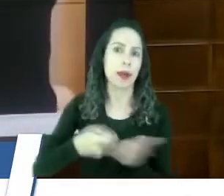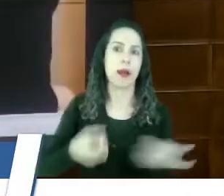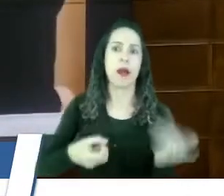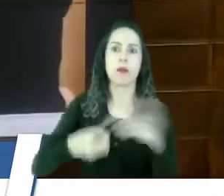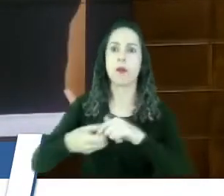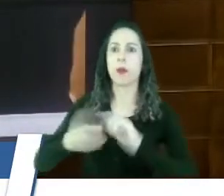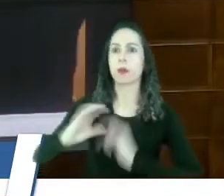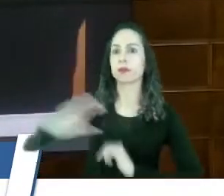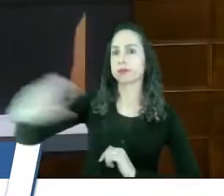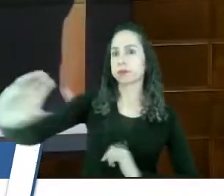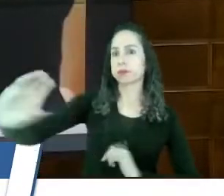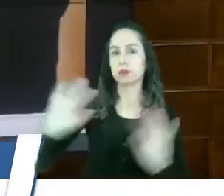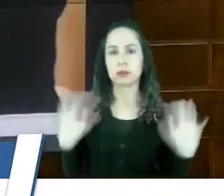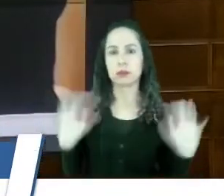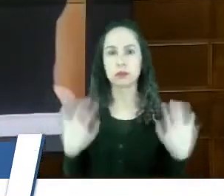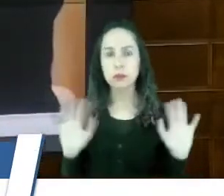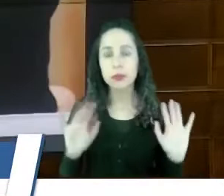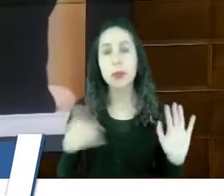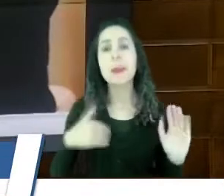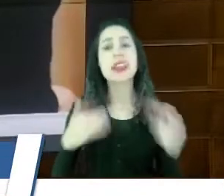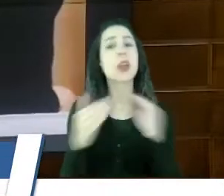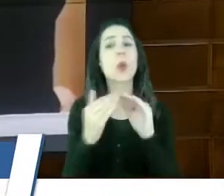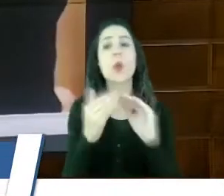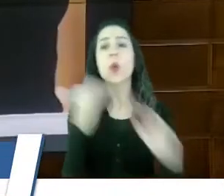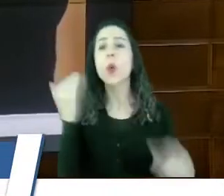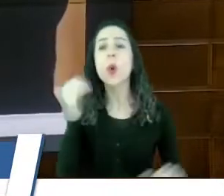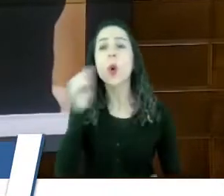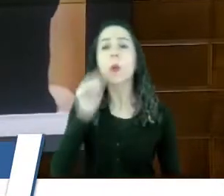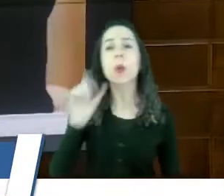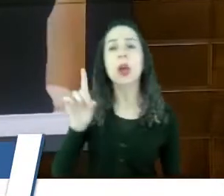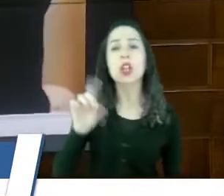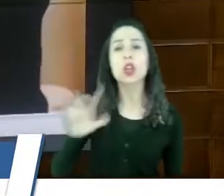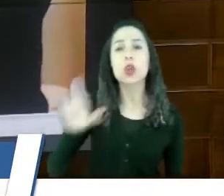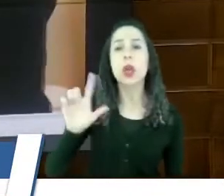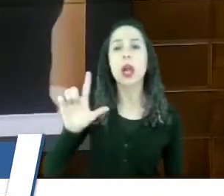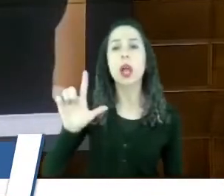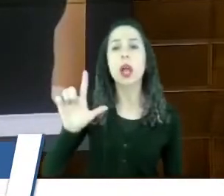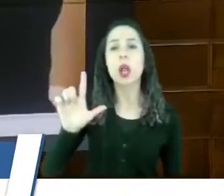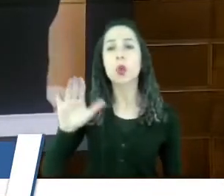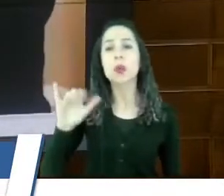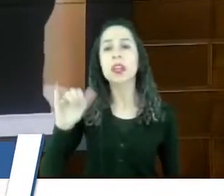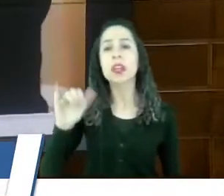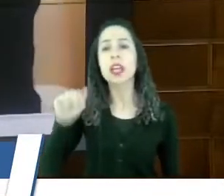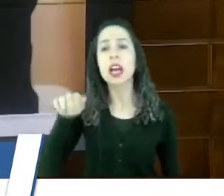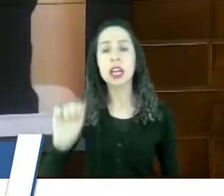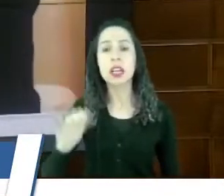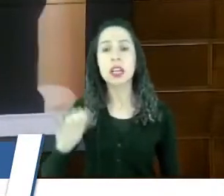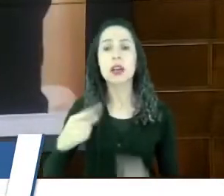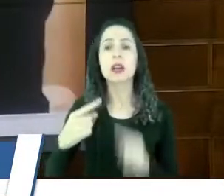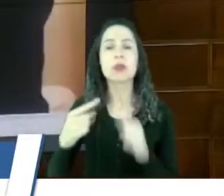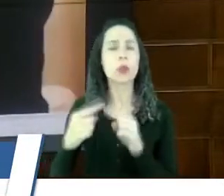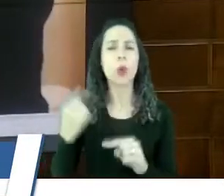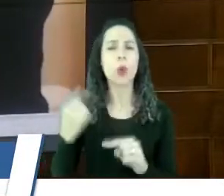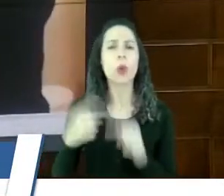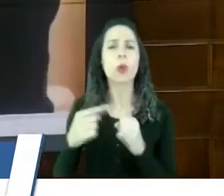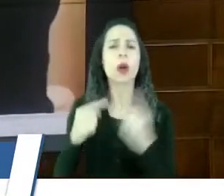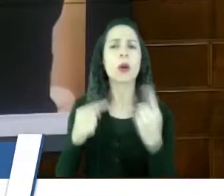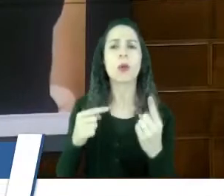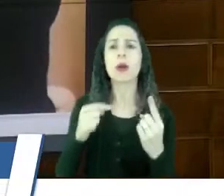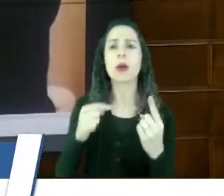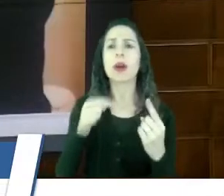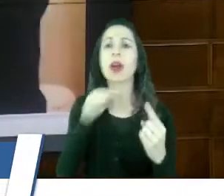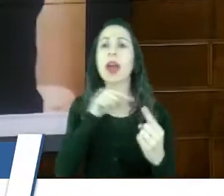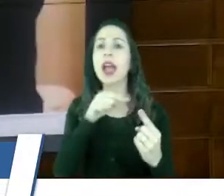Mas eu discordo da doutora Luciana, da esmagadora Luciana, no seguinte ponto, o não envio de peças ao